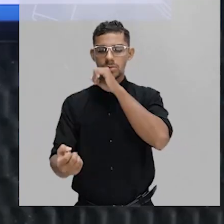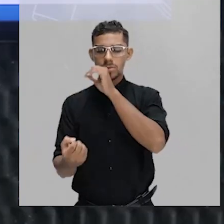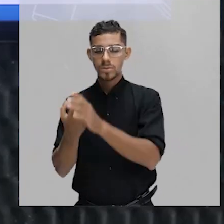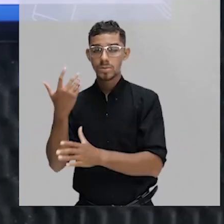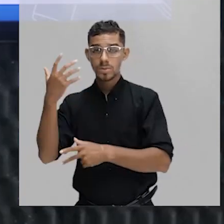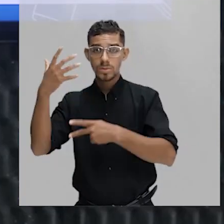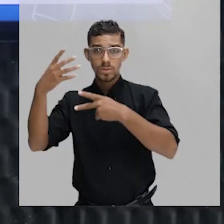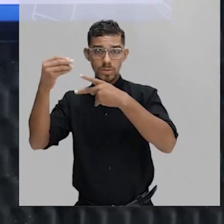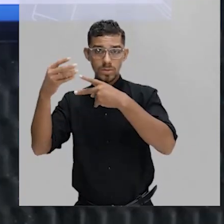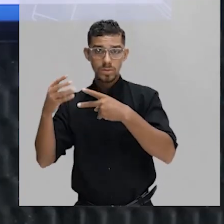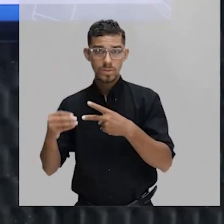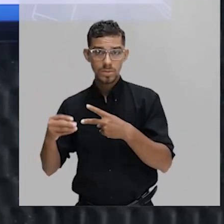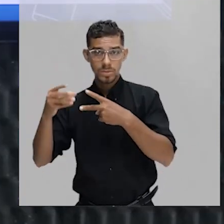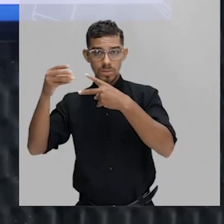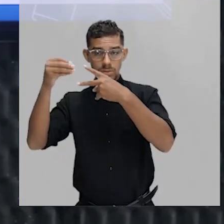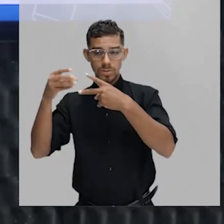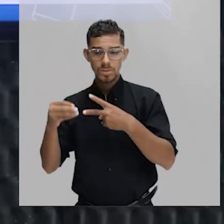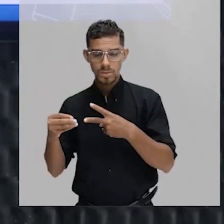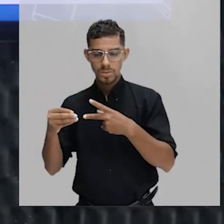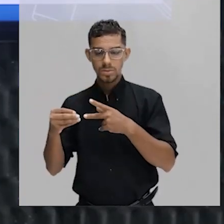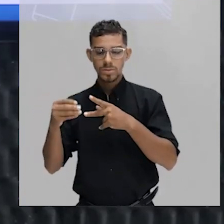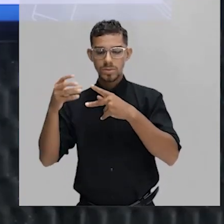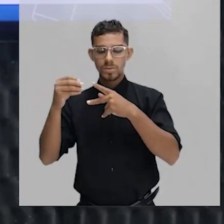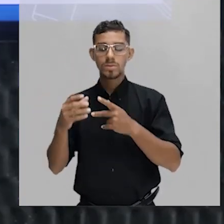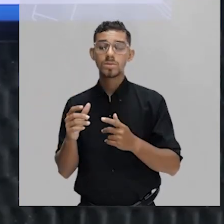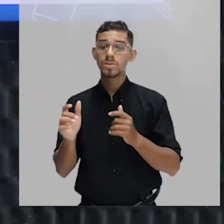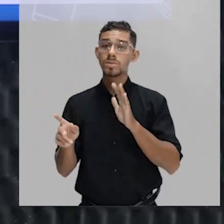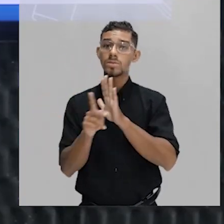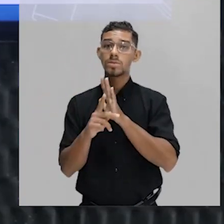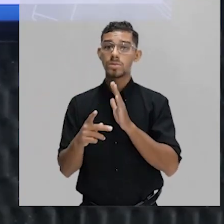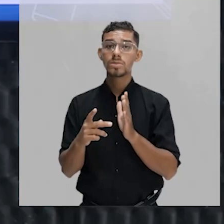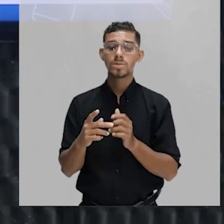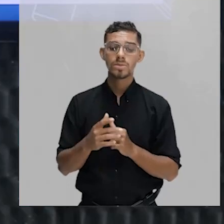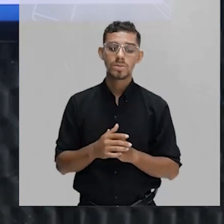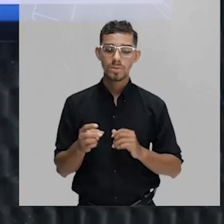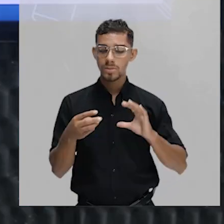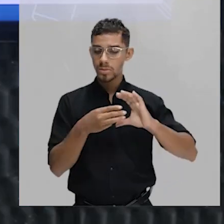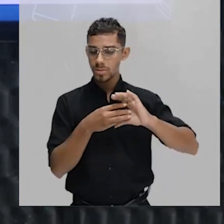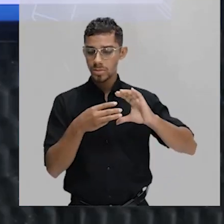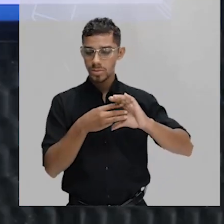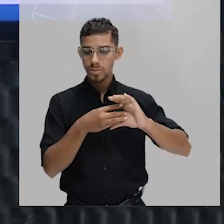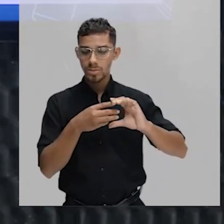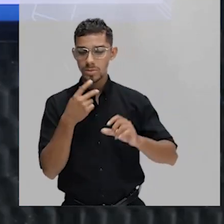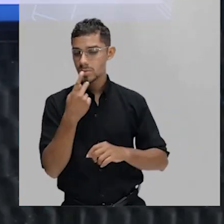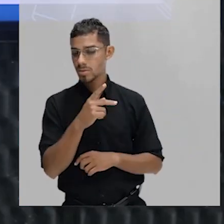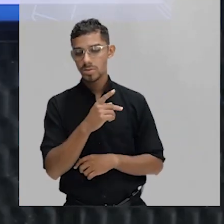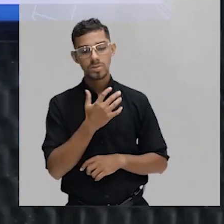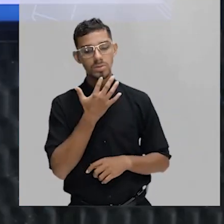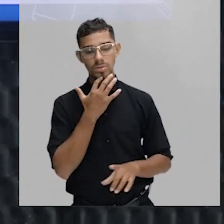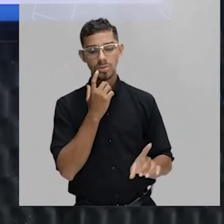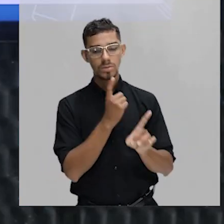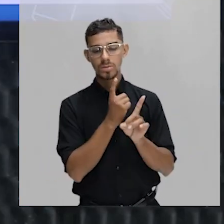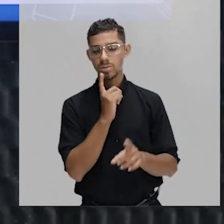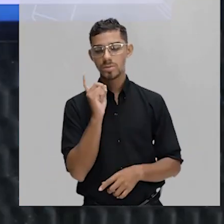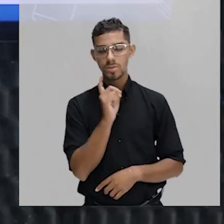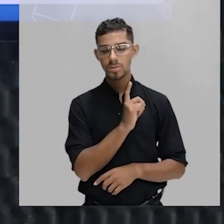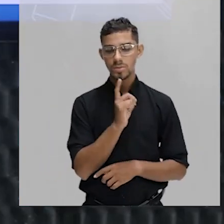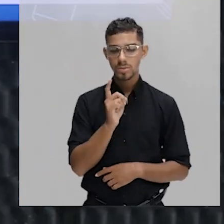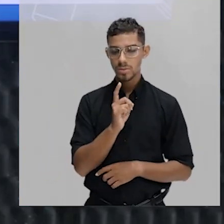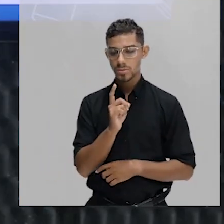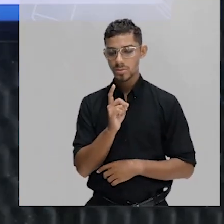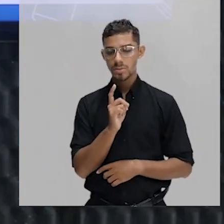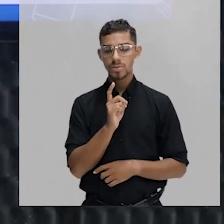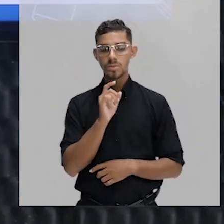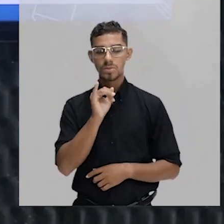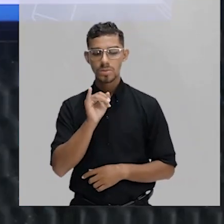Qual é a diferença para a célula procariótica? Para a célula procariótica, nós não vamos encontrar os íntrons.